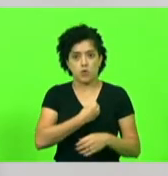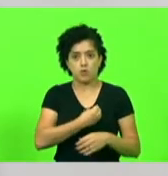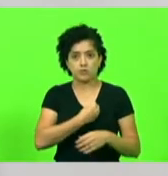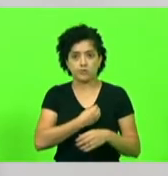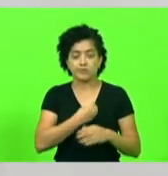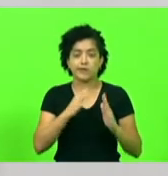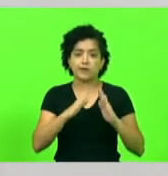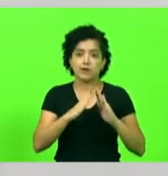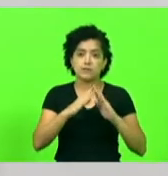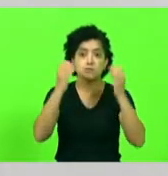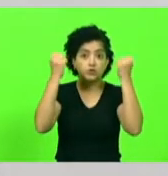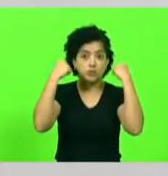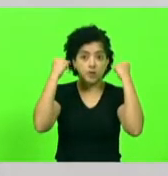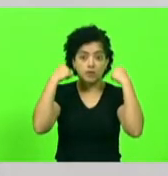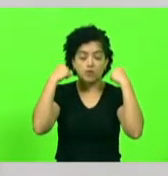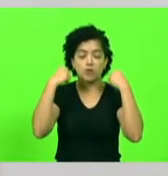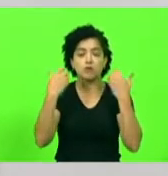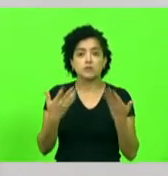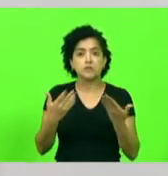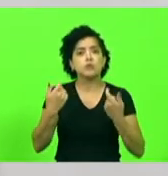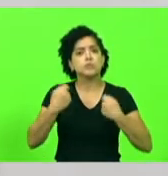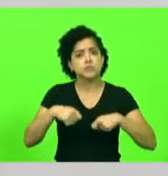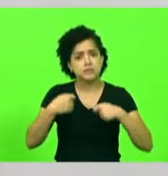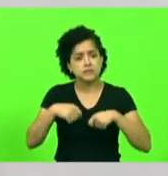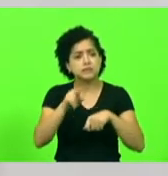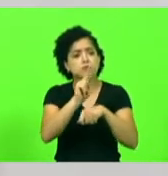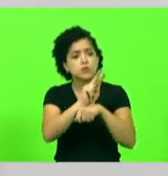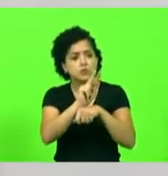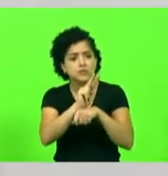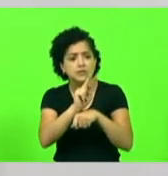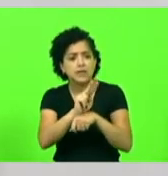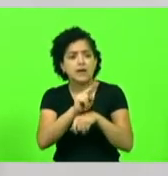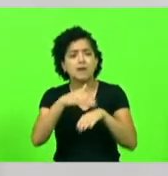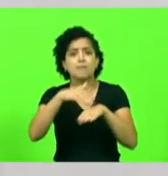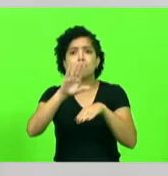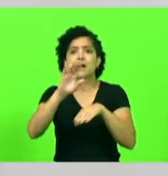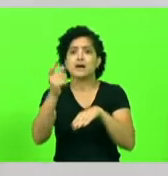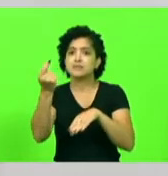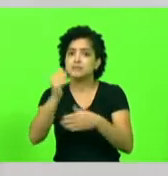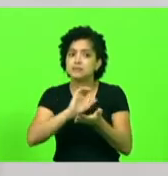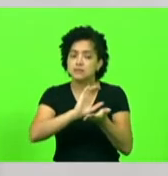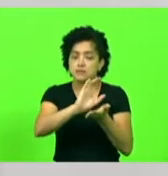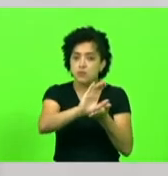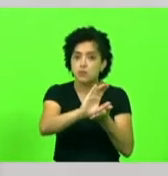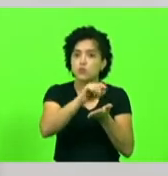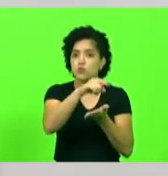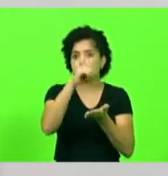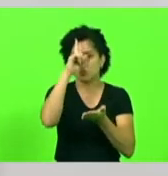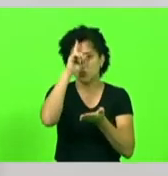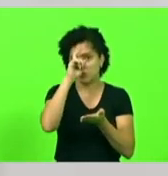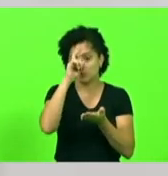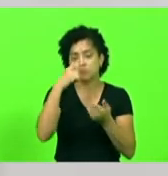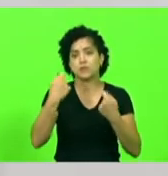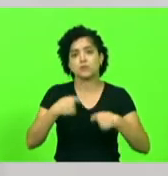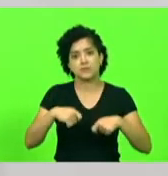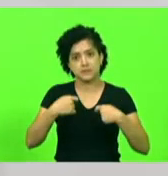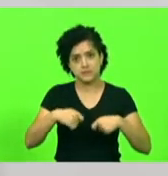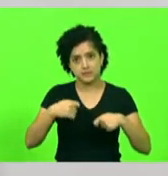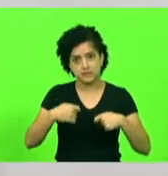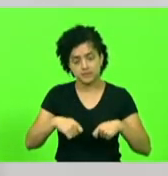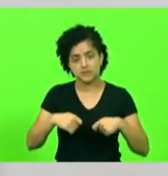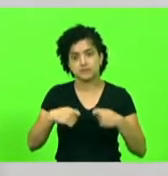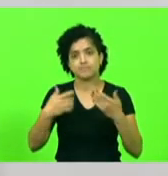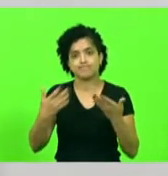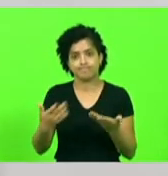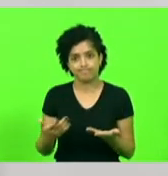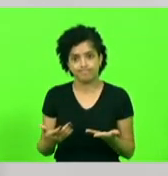Então, gente precisa cuidar melhor, mais, colocar mais aporte de recursos no hospital regional, assim como